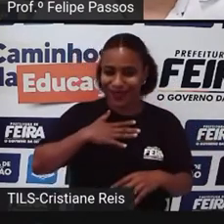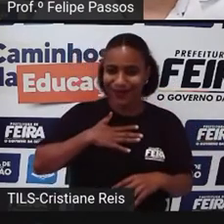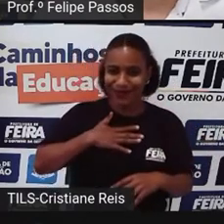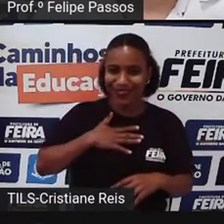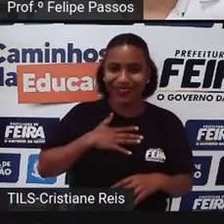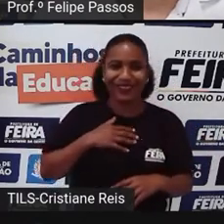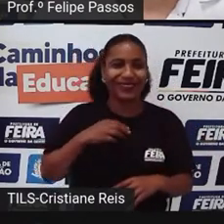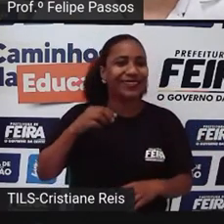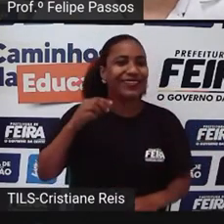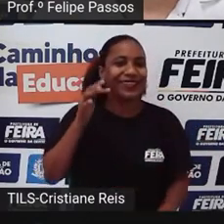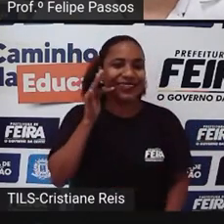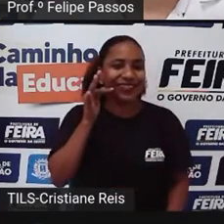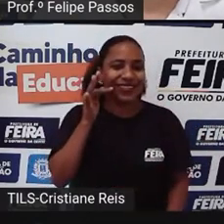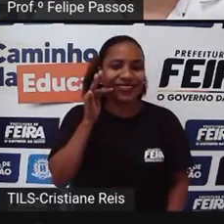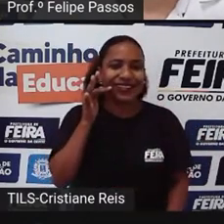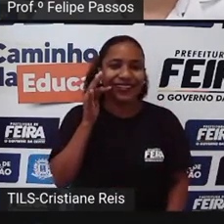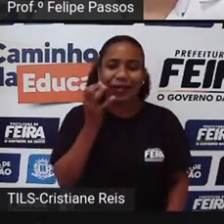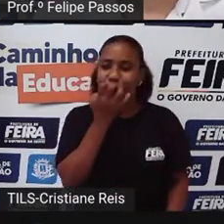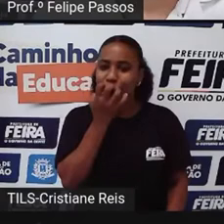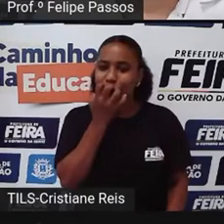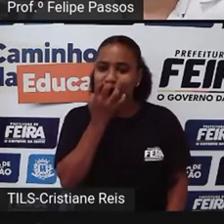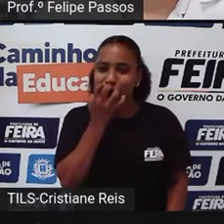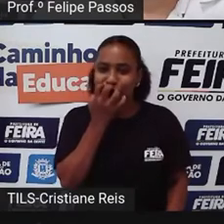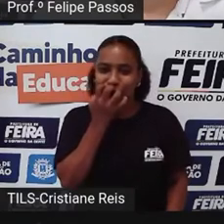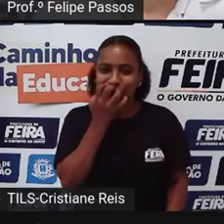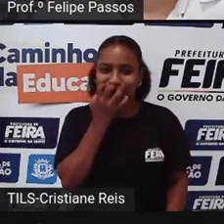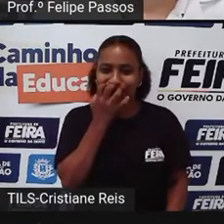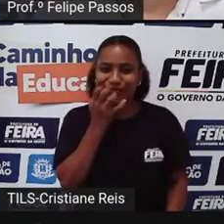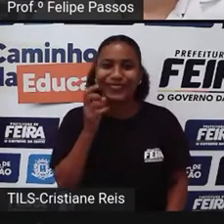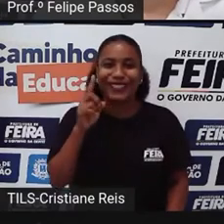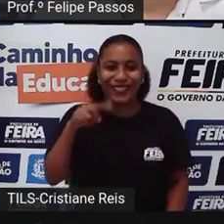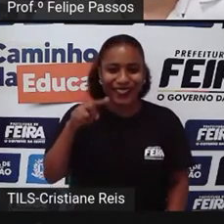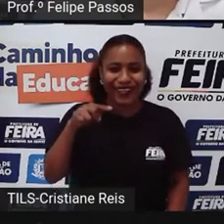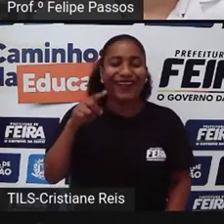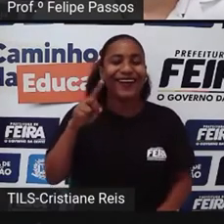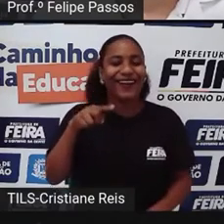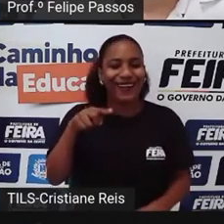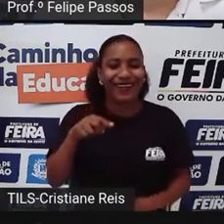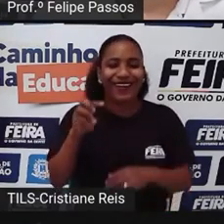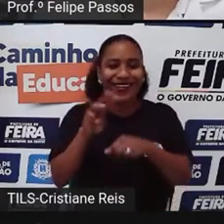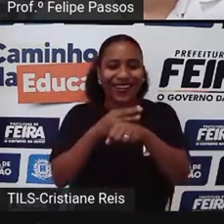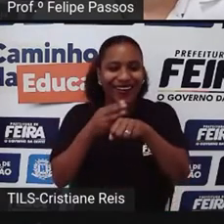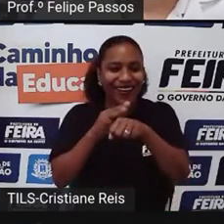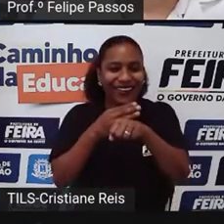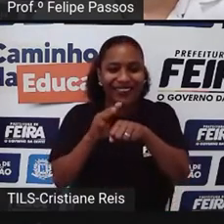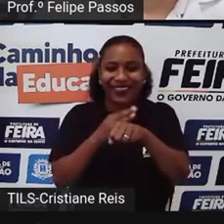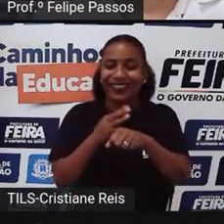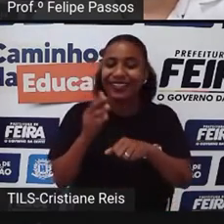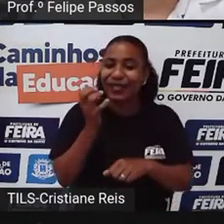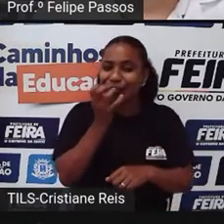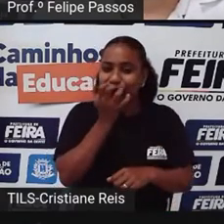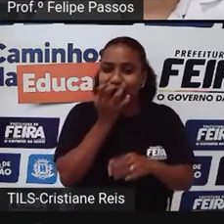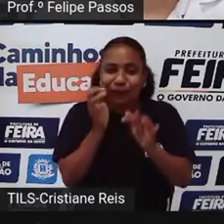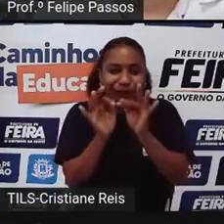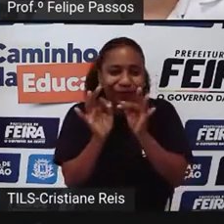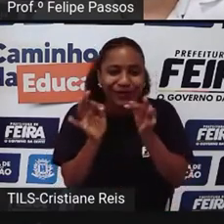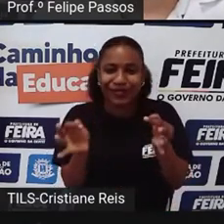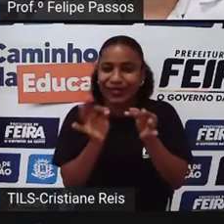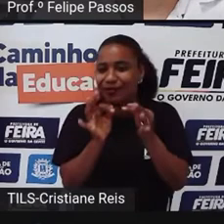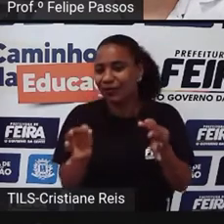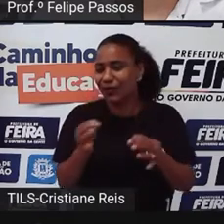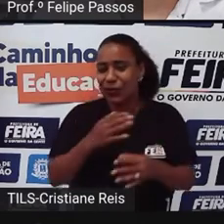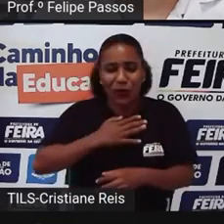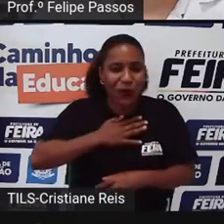caramelo Legítima É uma caramelo Legítima Maravilhosa Então as pessoas Têm que pensar isso Essa